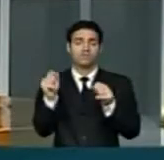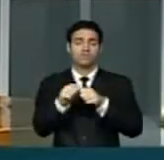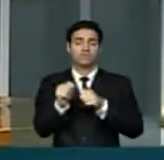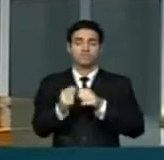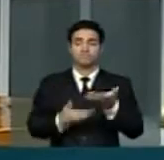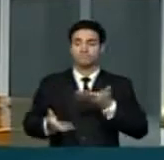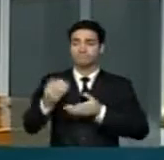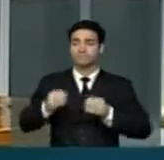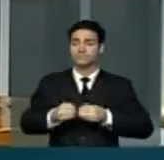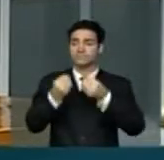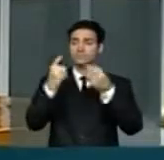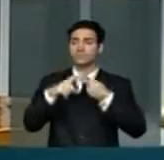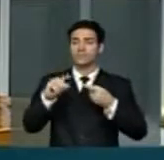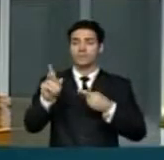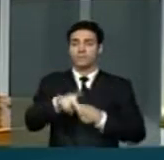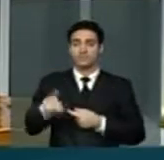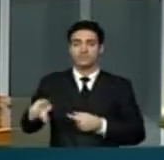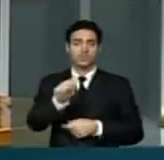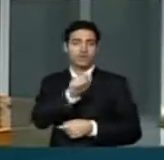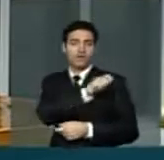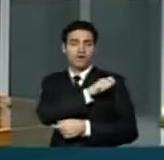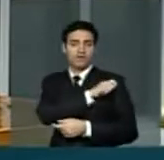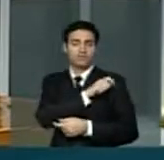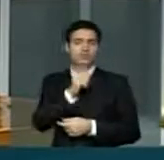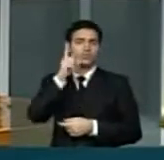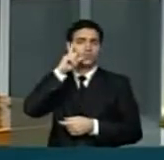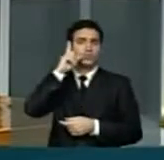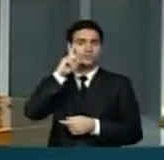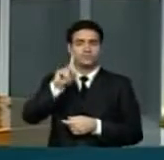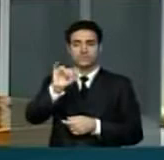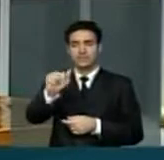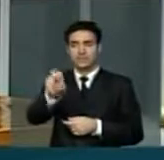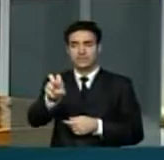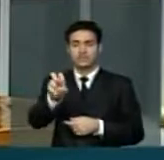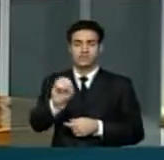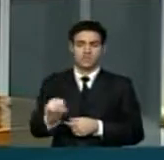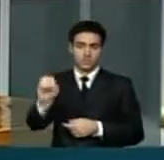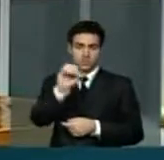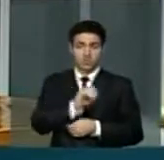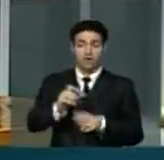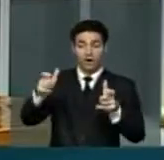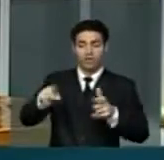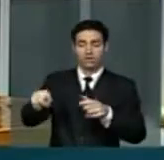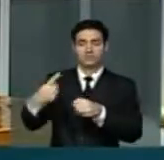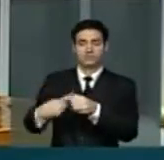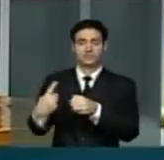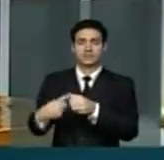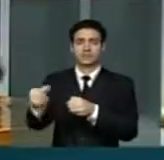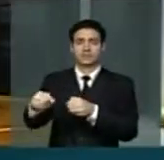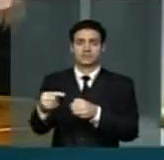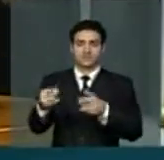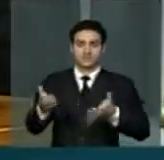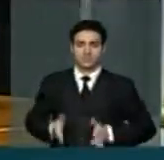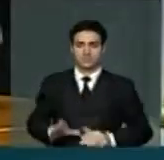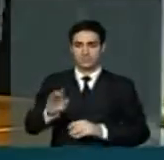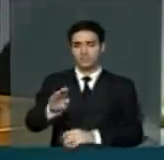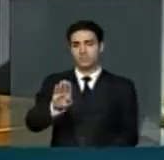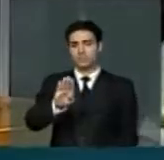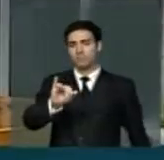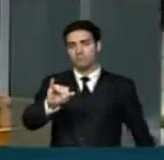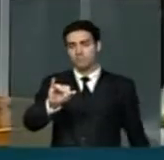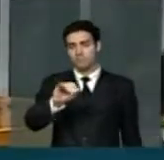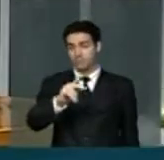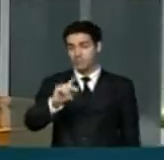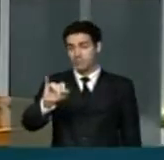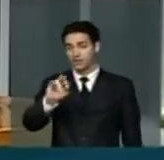professores e alunos, que ocorria todo dia 15 de outubro em sua cidade natal Piracicaba.